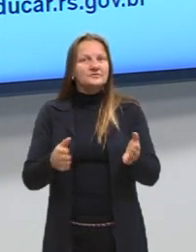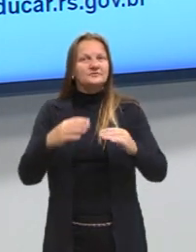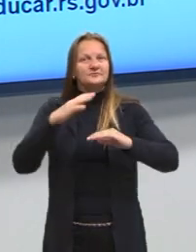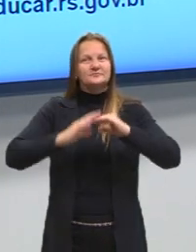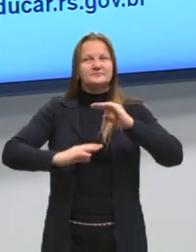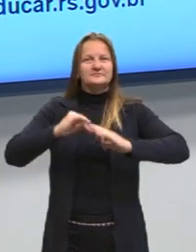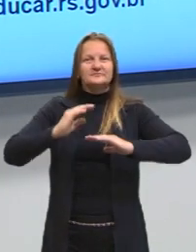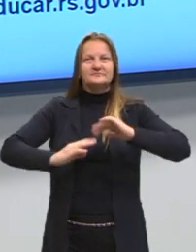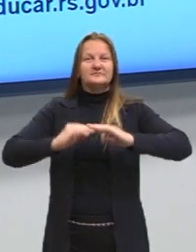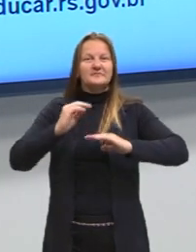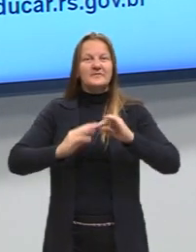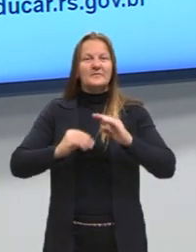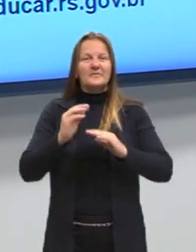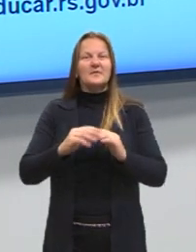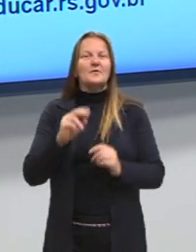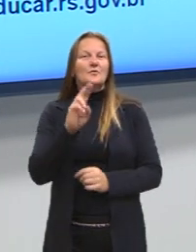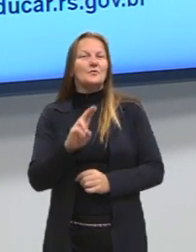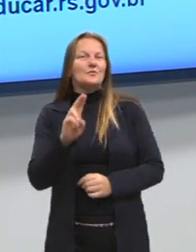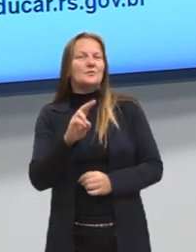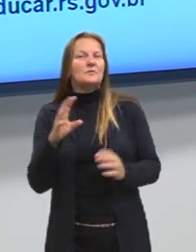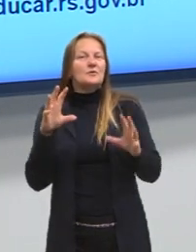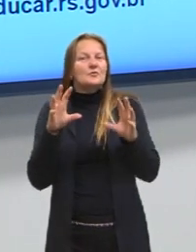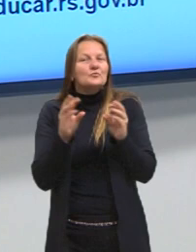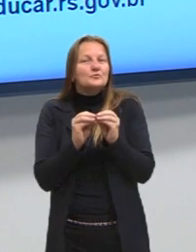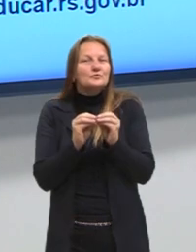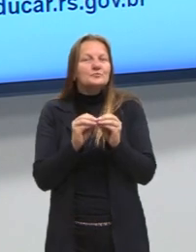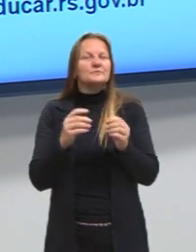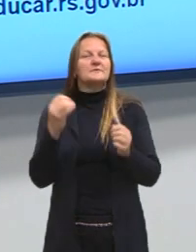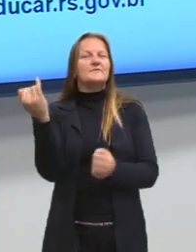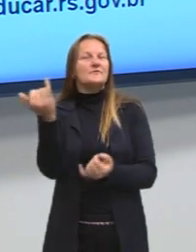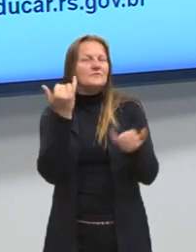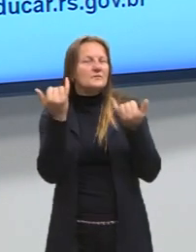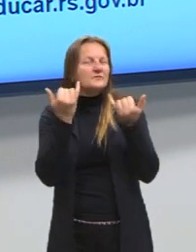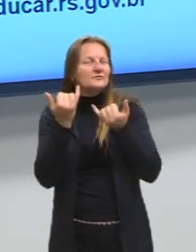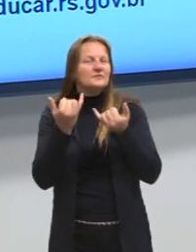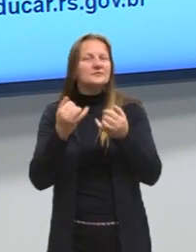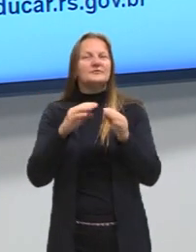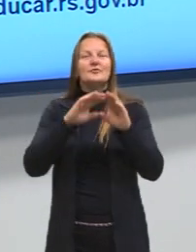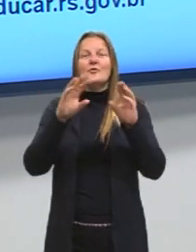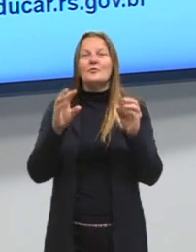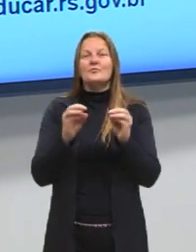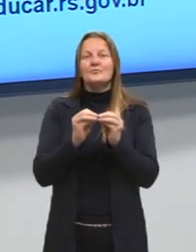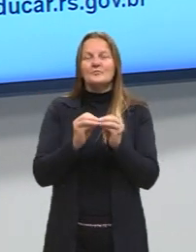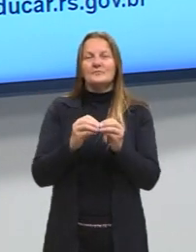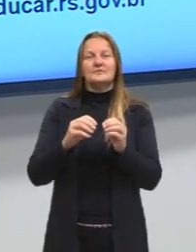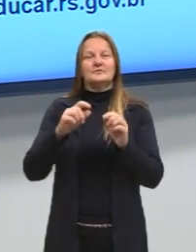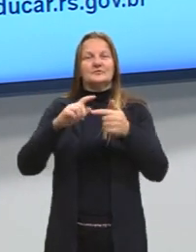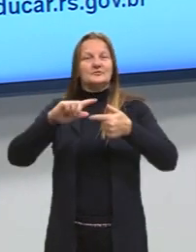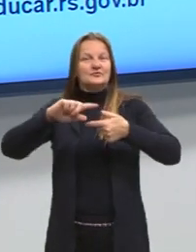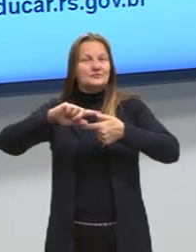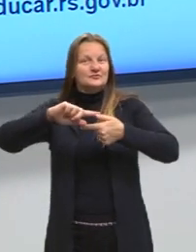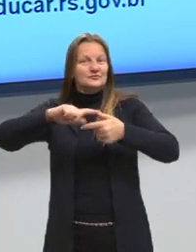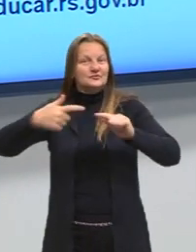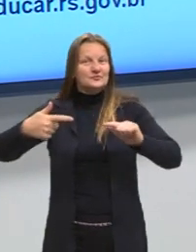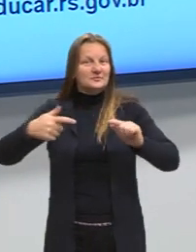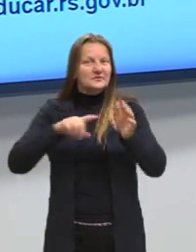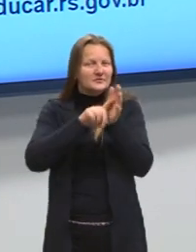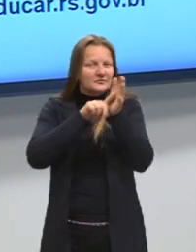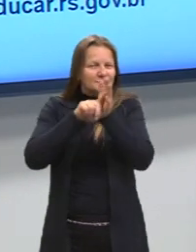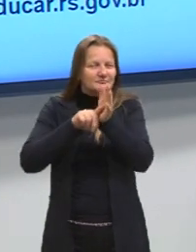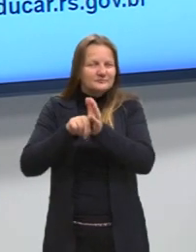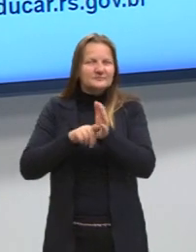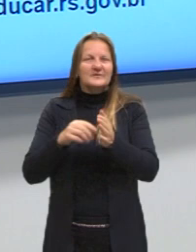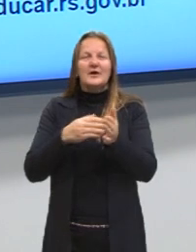e também tentar dar uma resumida nas informações que nós vimos da geometria analítica,